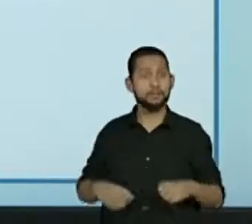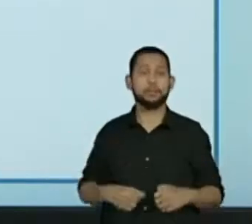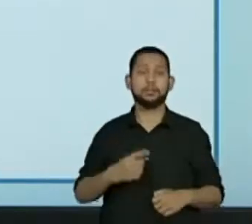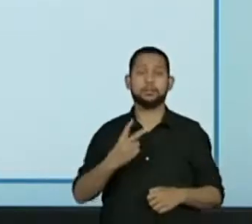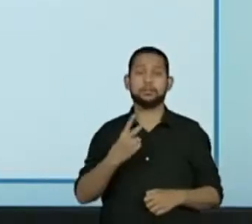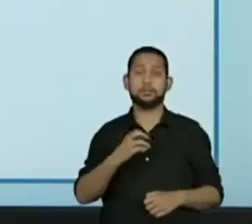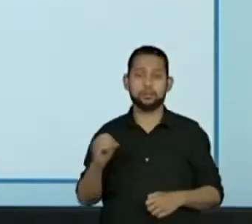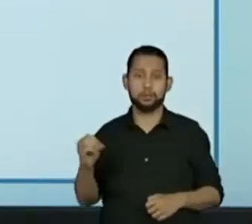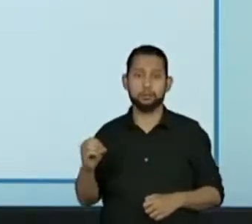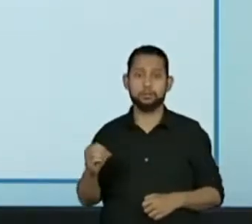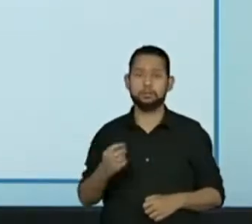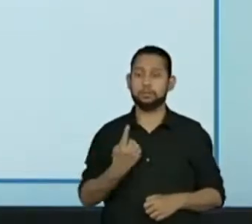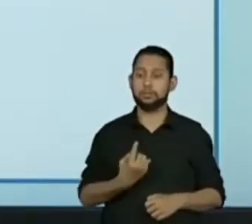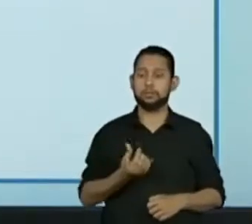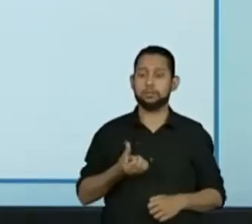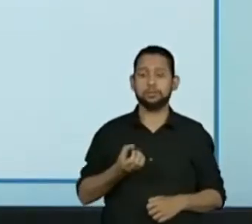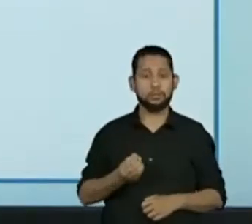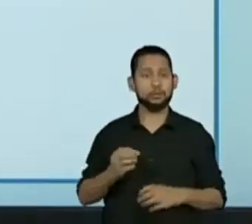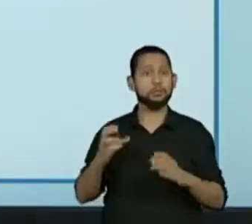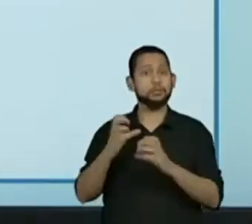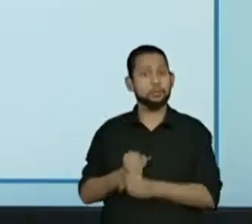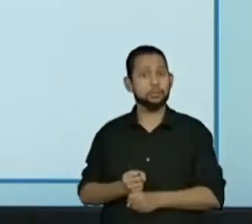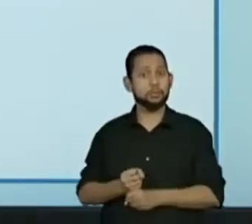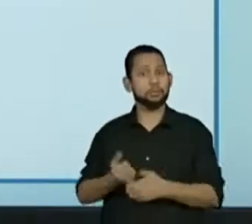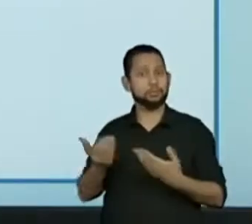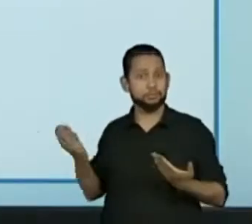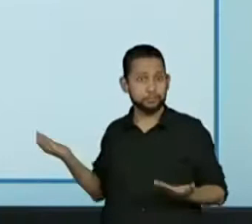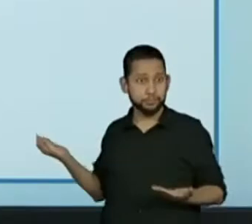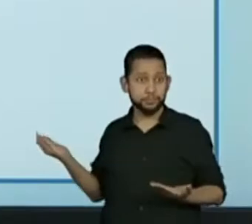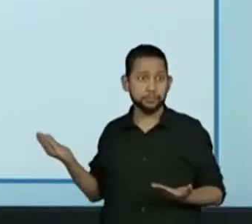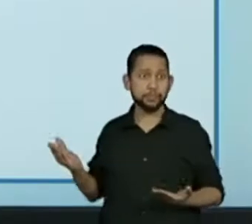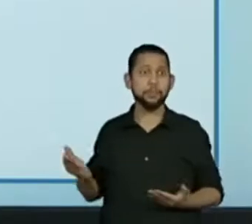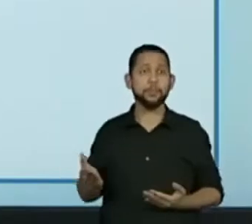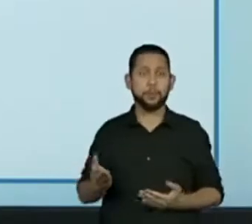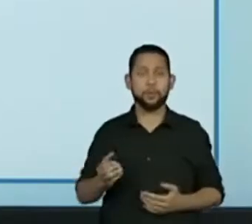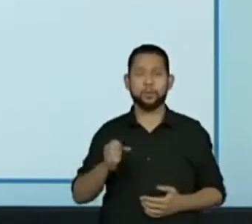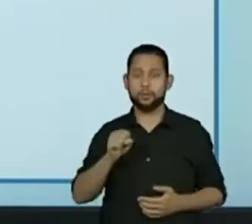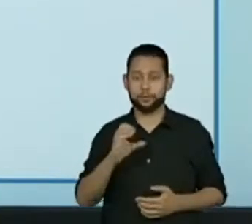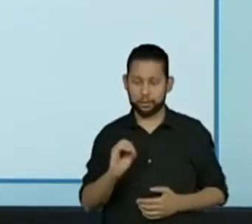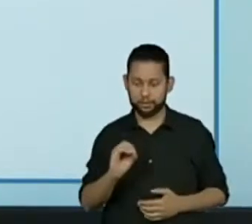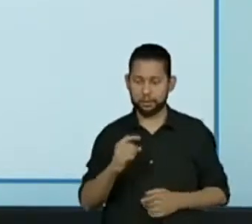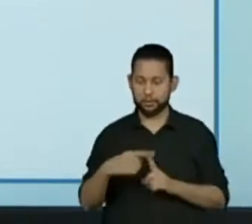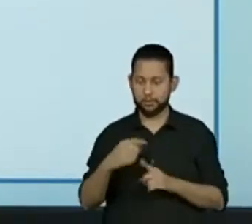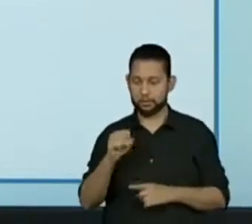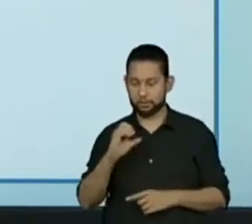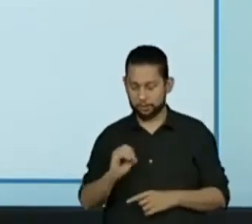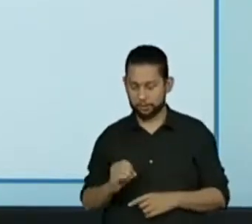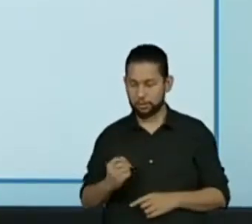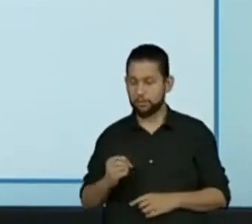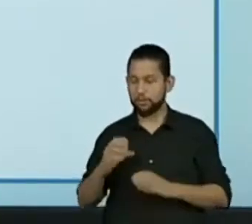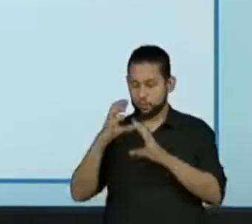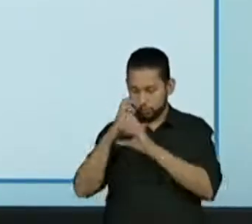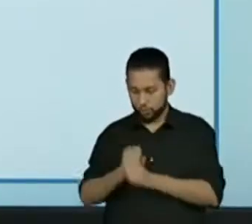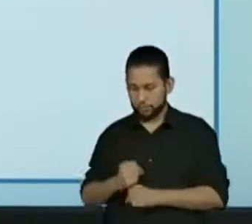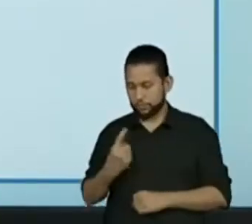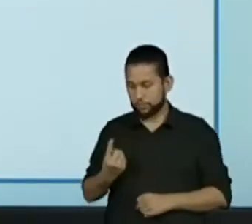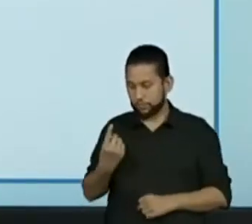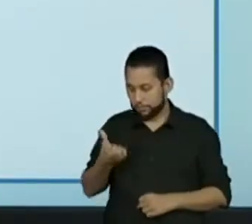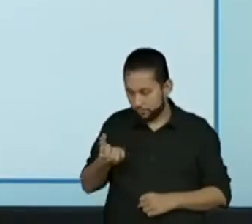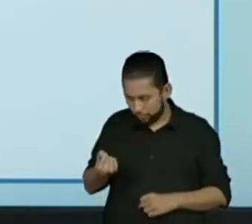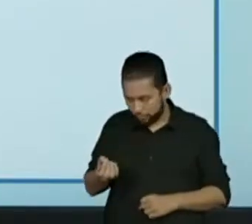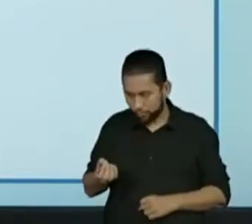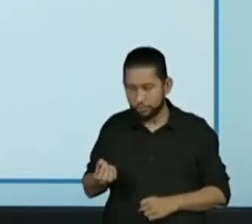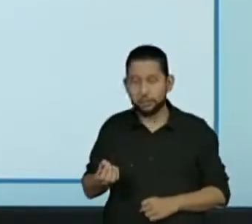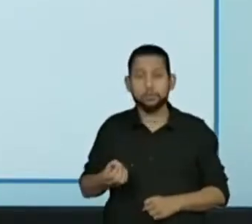que a gente decompôs. Então, ficaria 180 mais 80, 160, nesse nosso